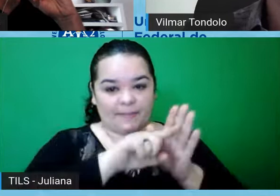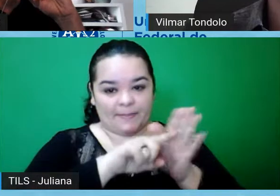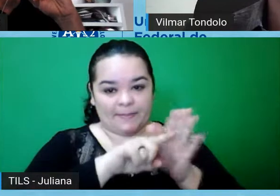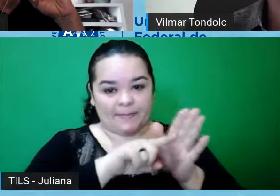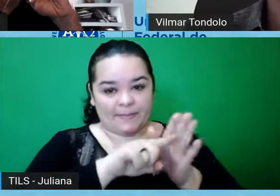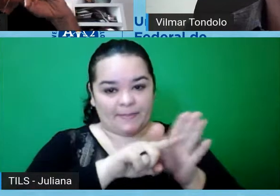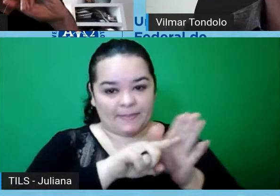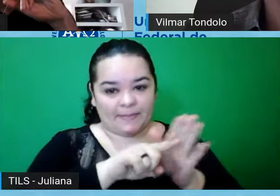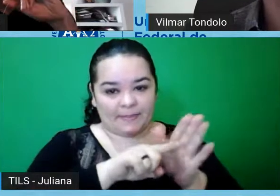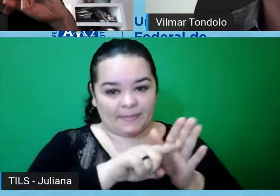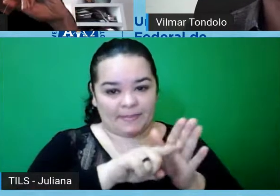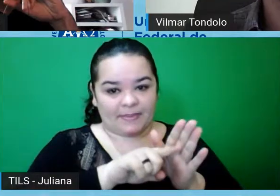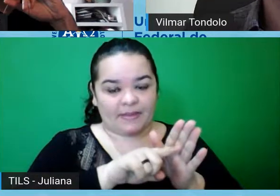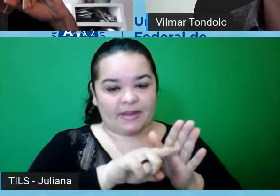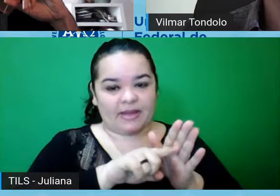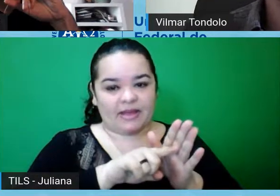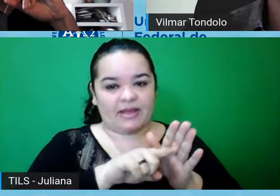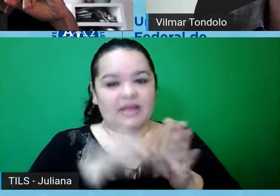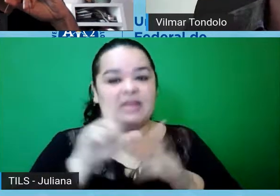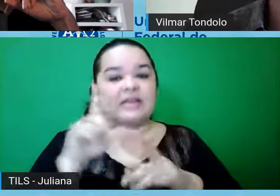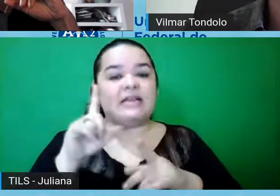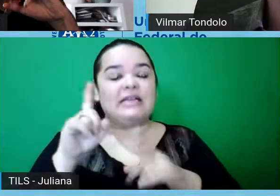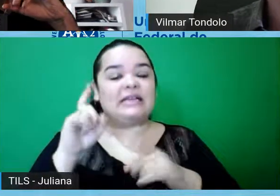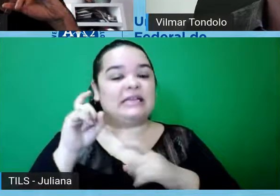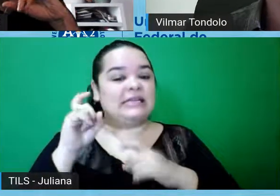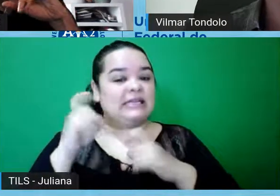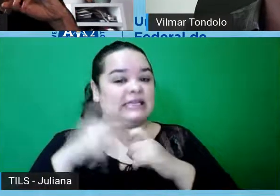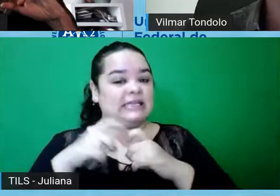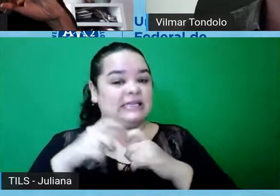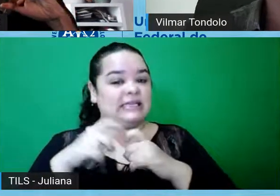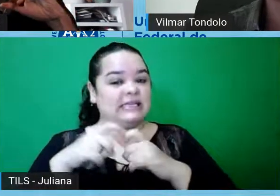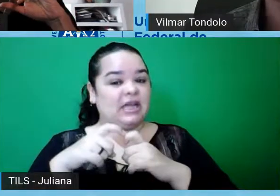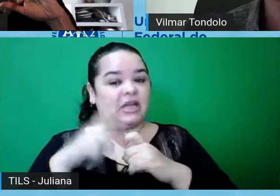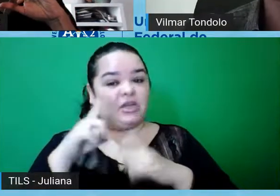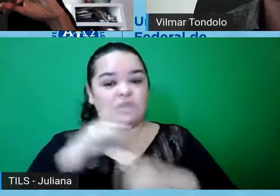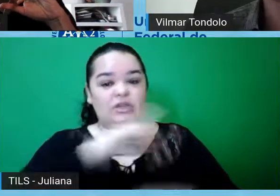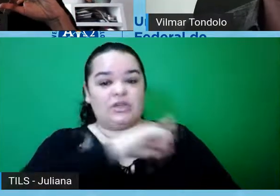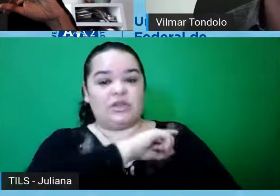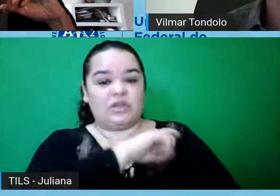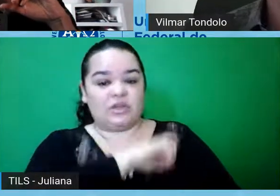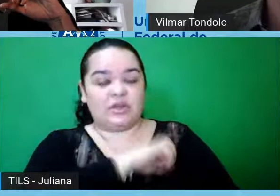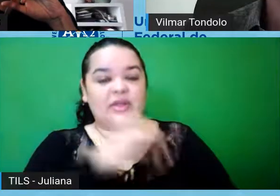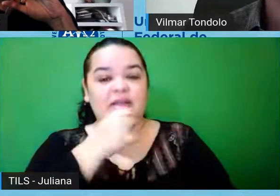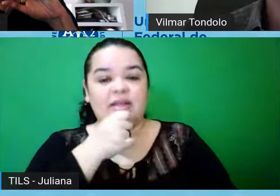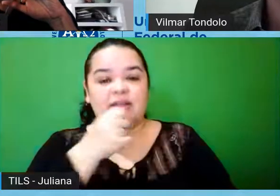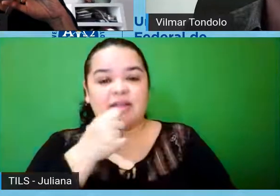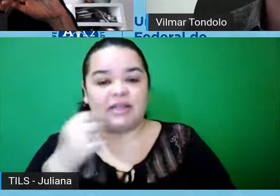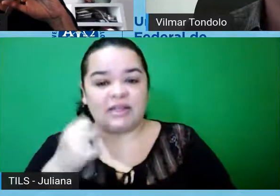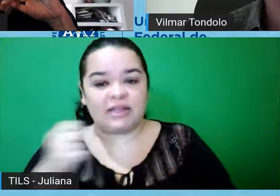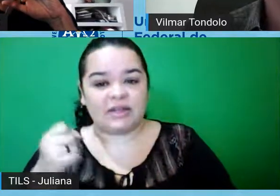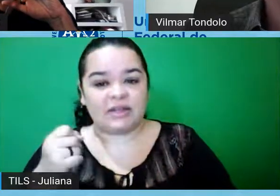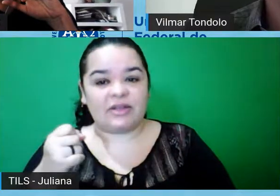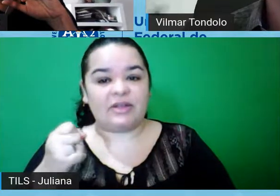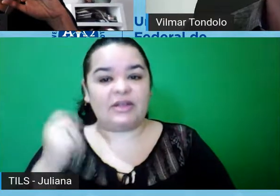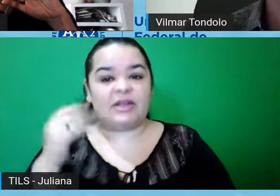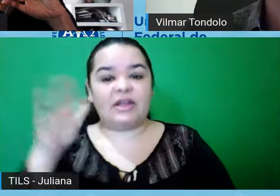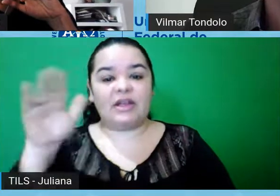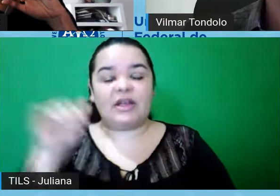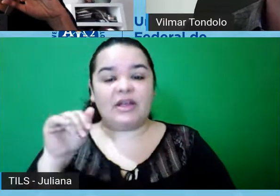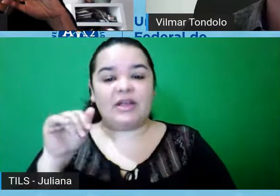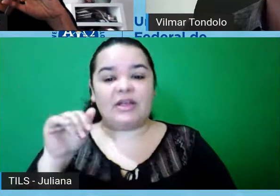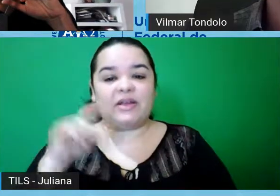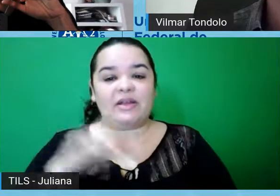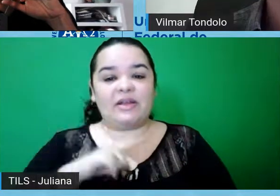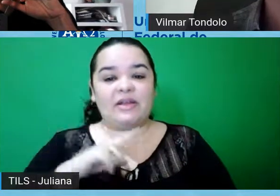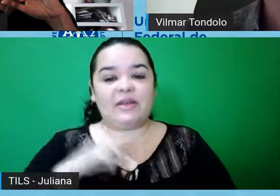da arquitetura clínica também hospitalar, né, e como que ele deve proceder em relação às entrevistas, né, e às abordagens das pessoas nesse local, sejam elas